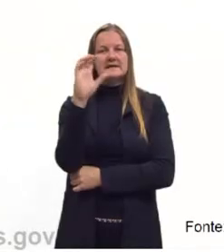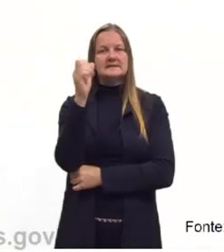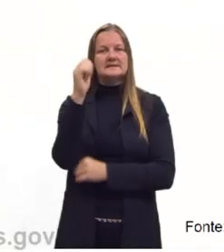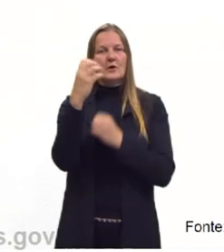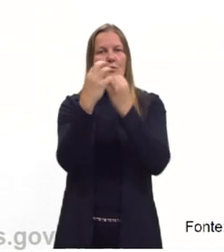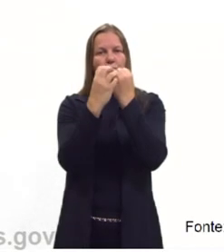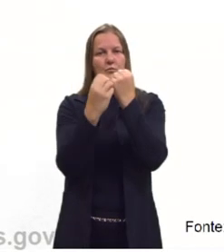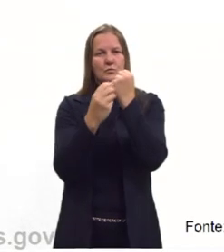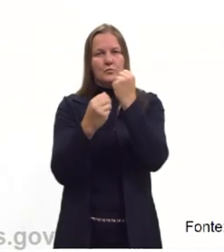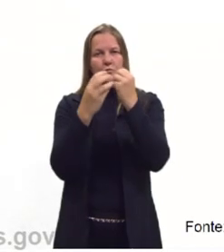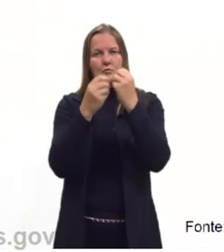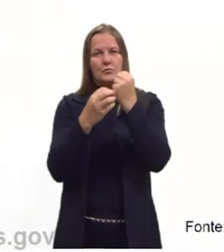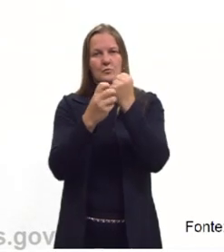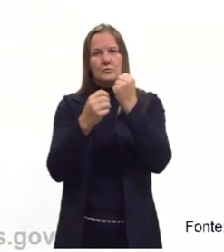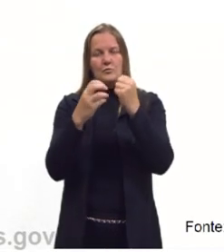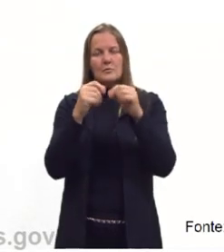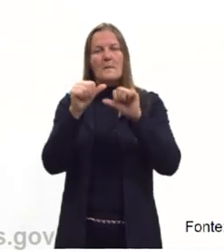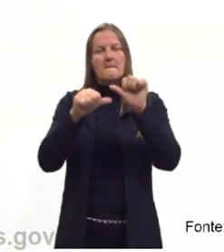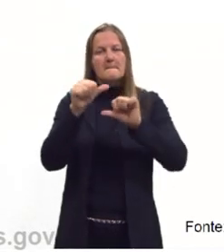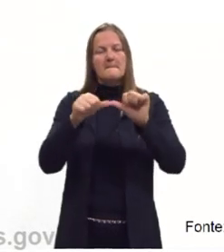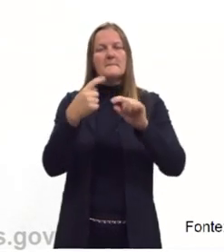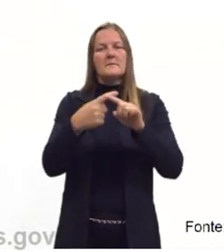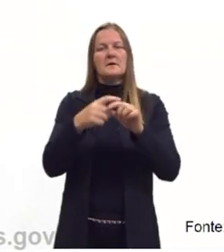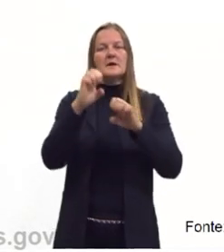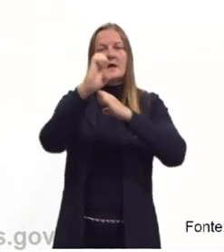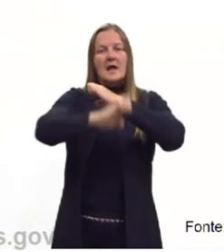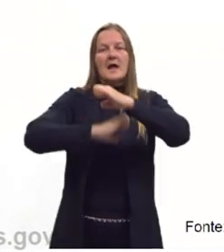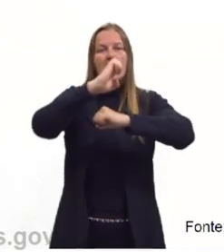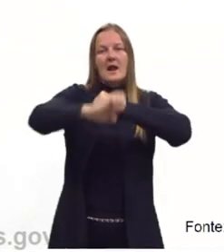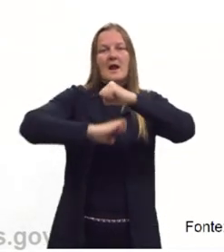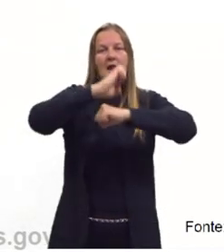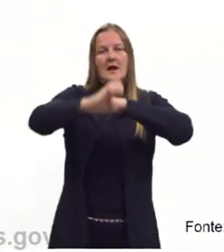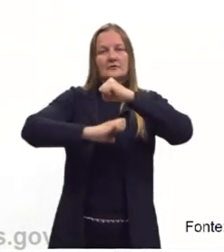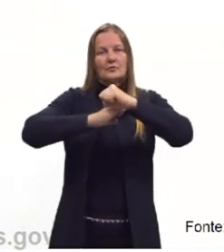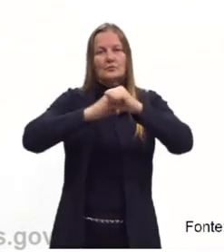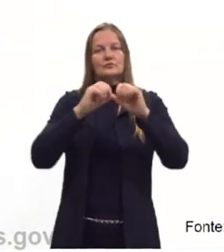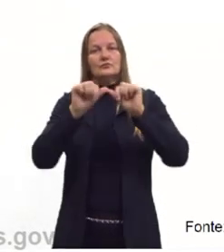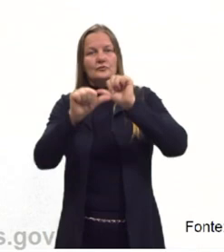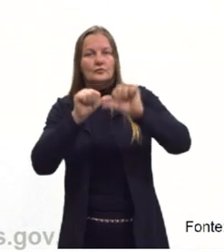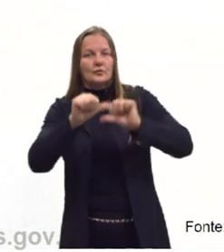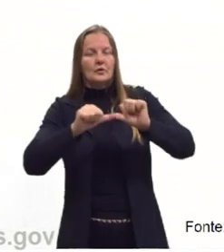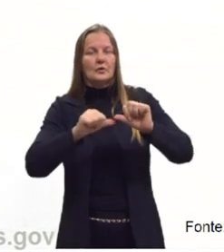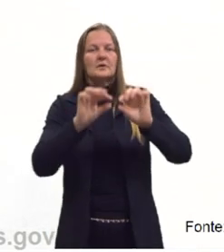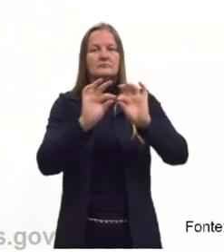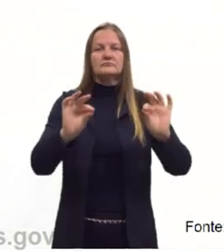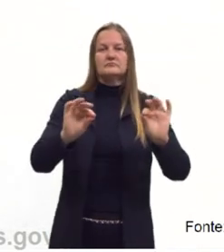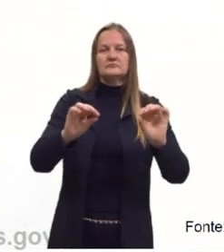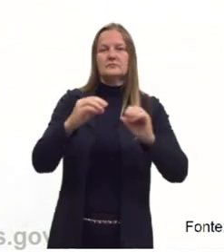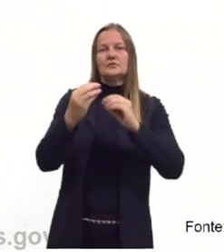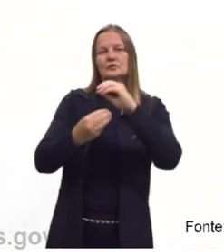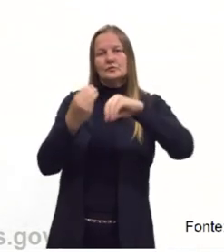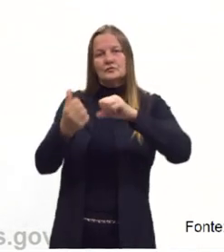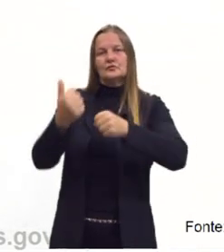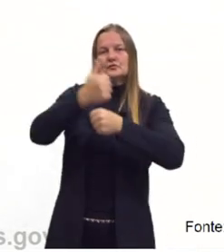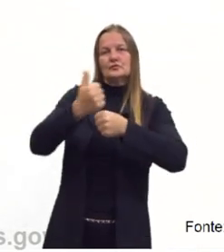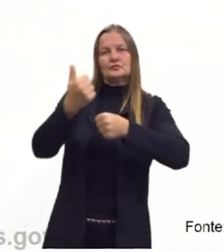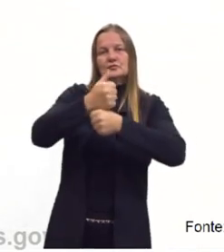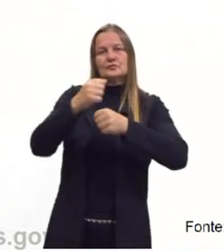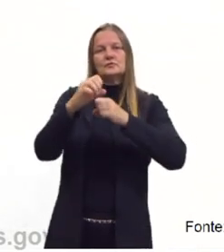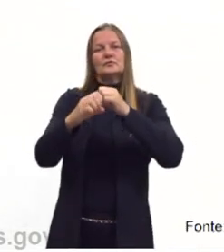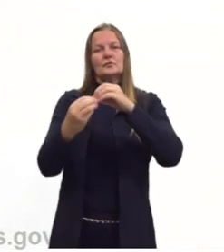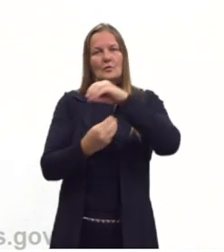essa transferência de elétrons entre uma substância simples e essa que vai substituir a composta. Essa aqui tem uma